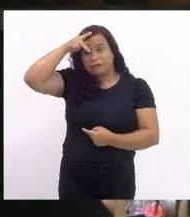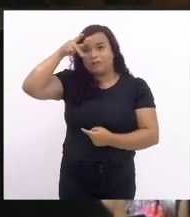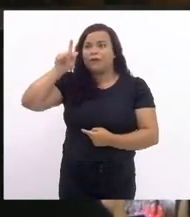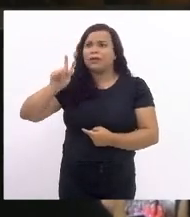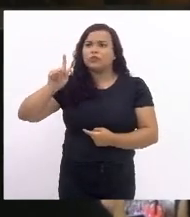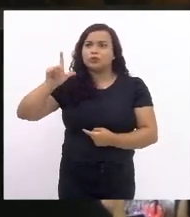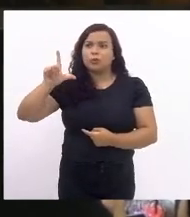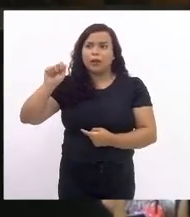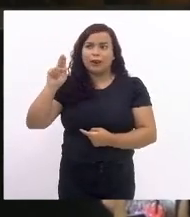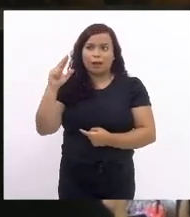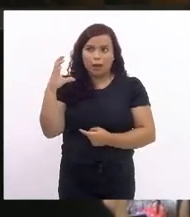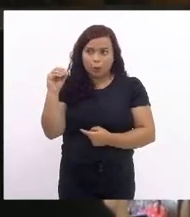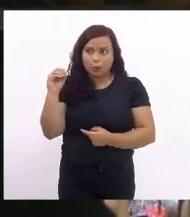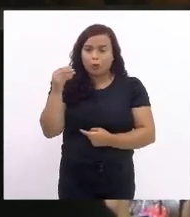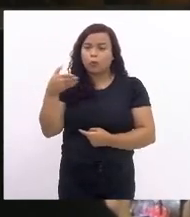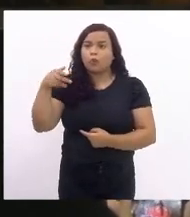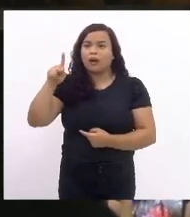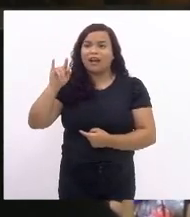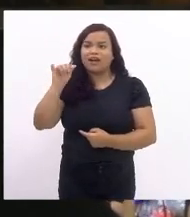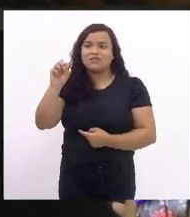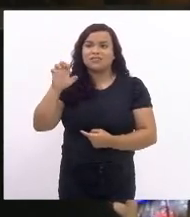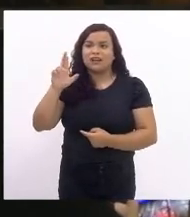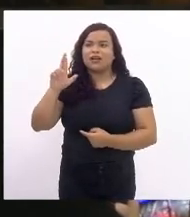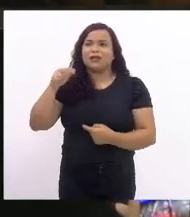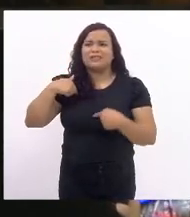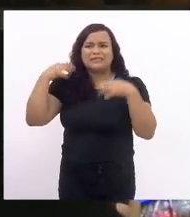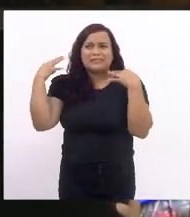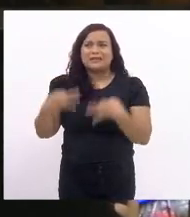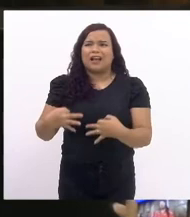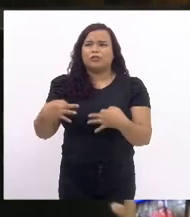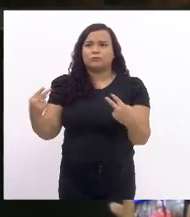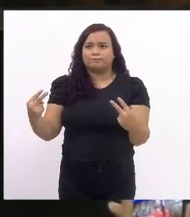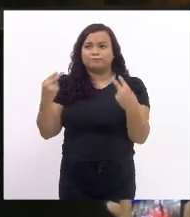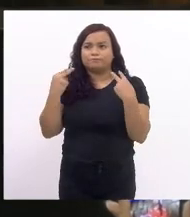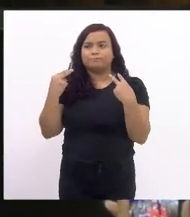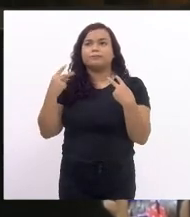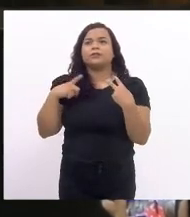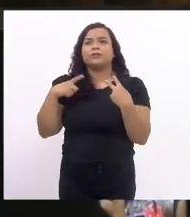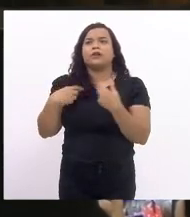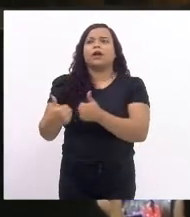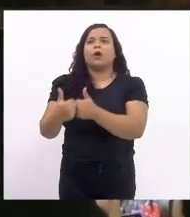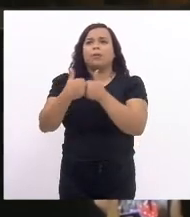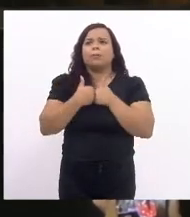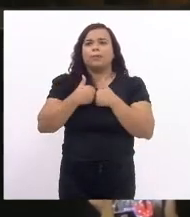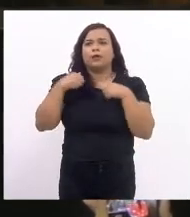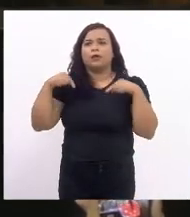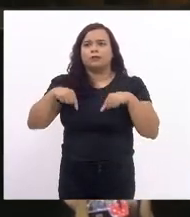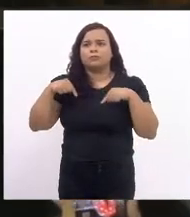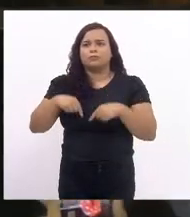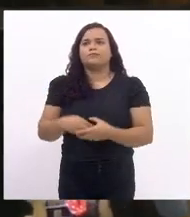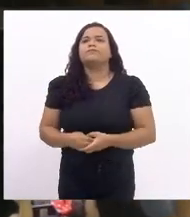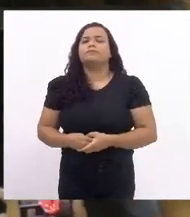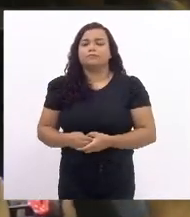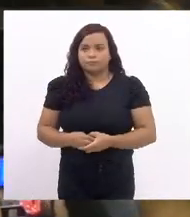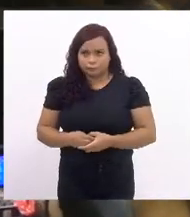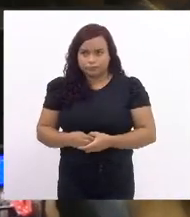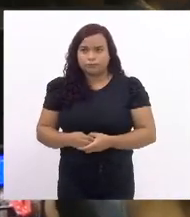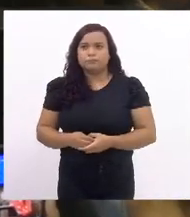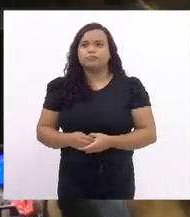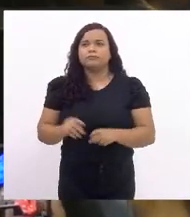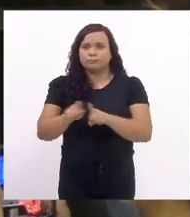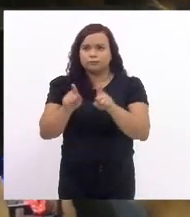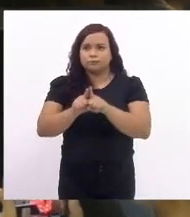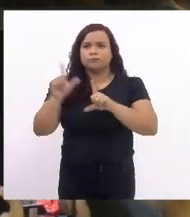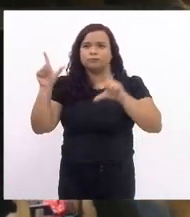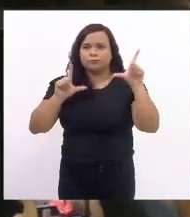certeza absoluta que vai estar acompanhando essa matéria, também aqui, através da